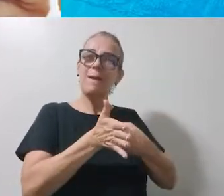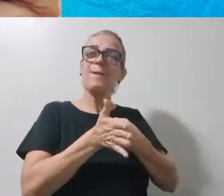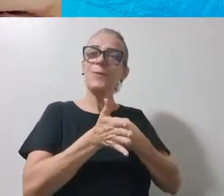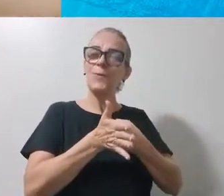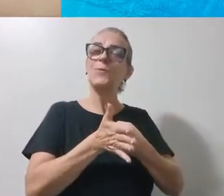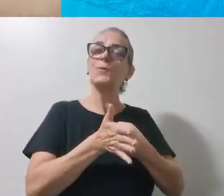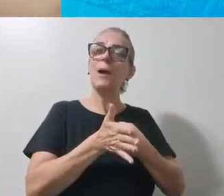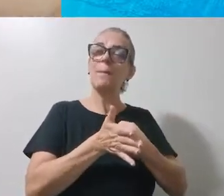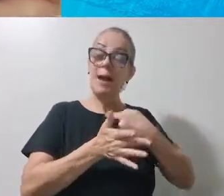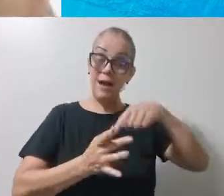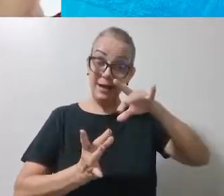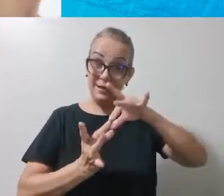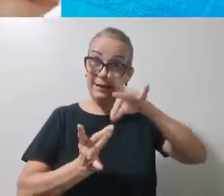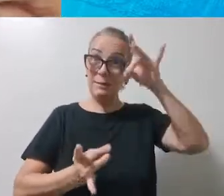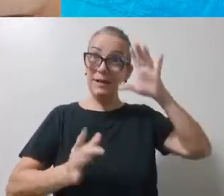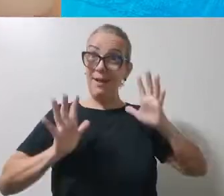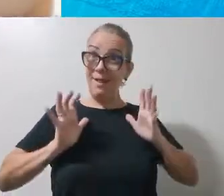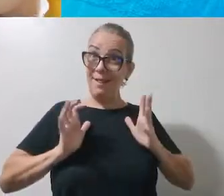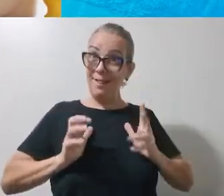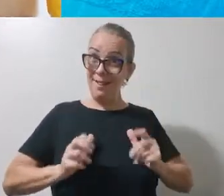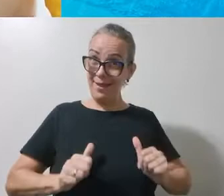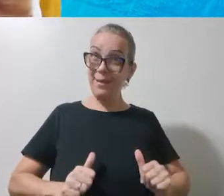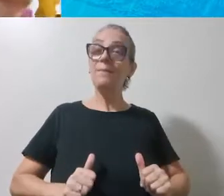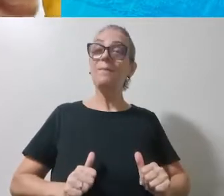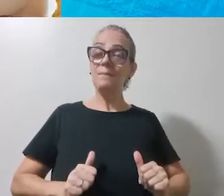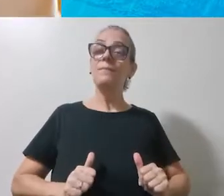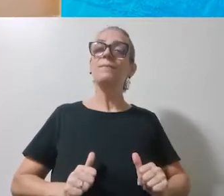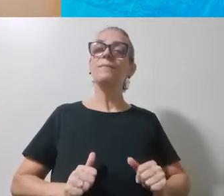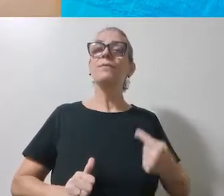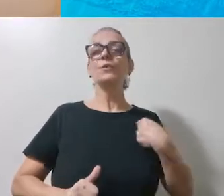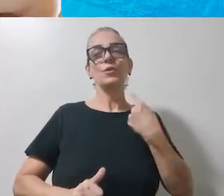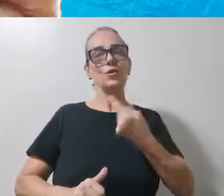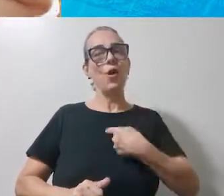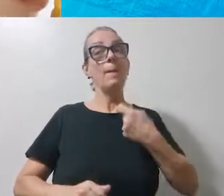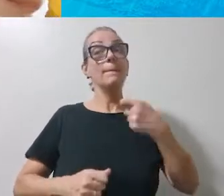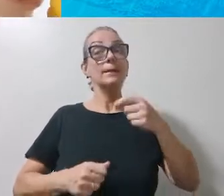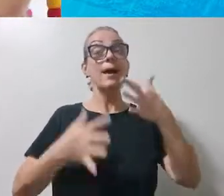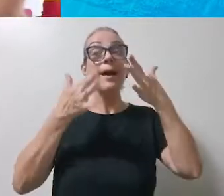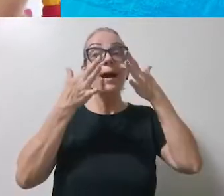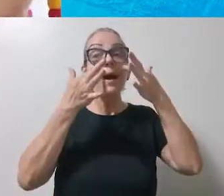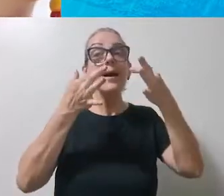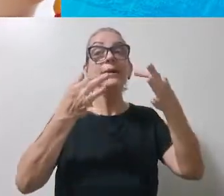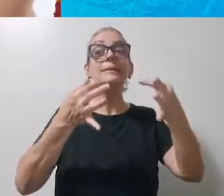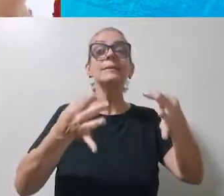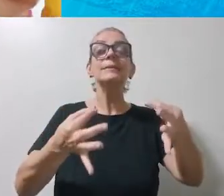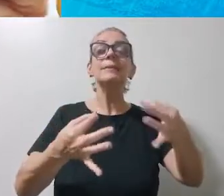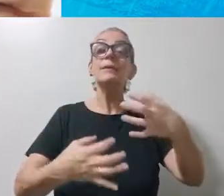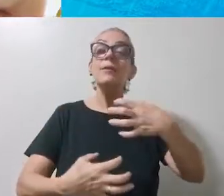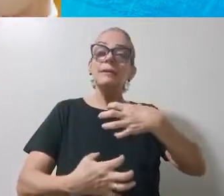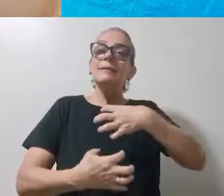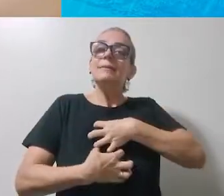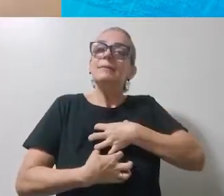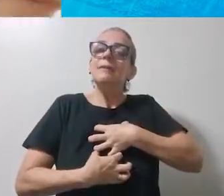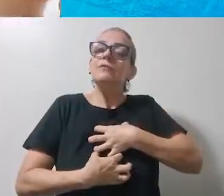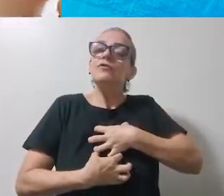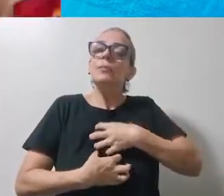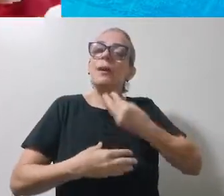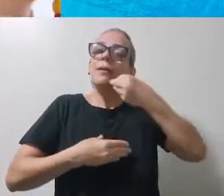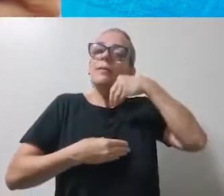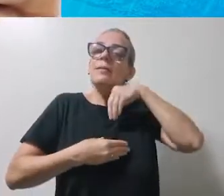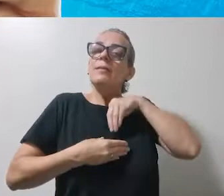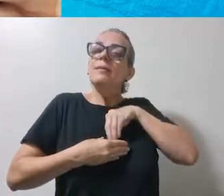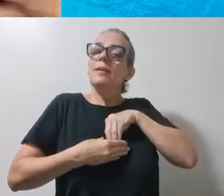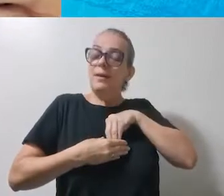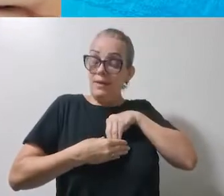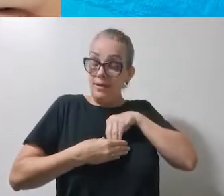manter o nosso espírito bem limpinho, devemos prestar atenção nos nossos sentimentos, que guardamos em